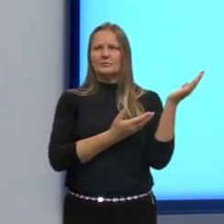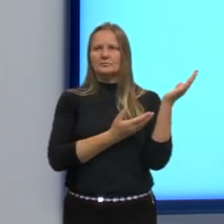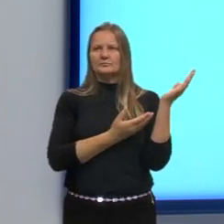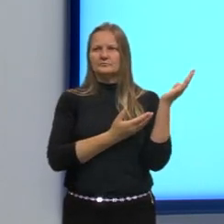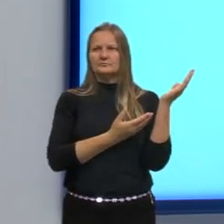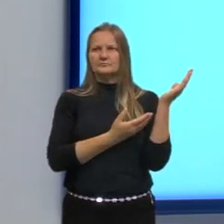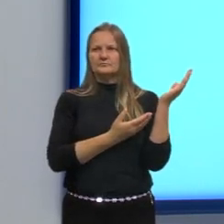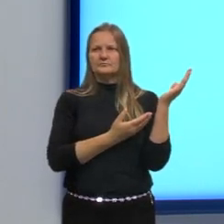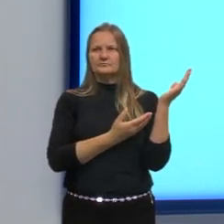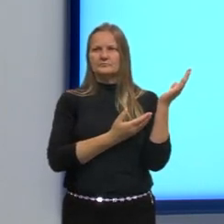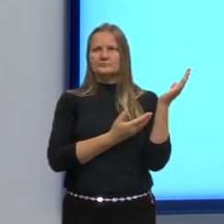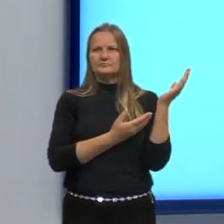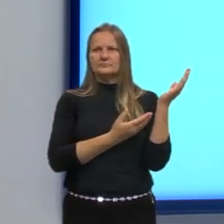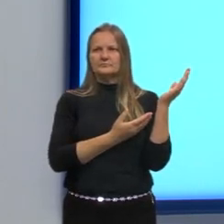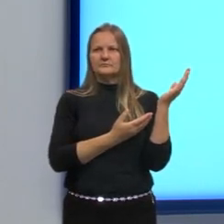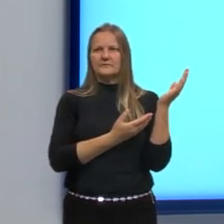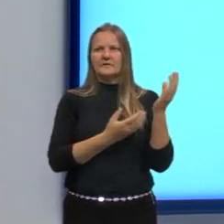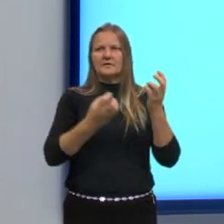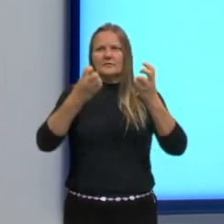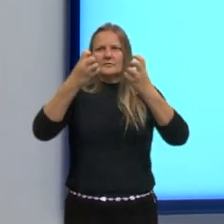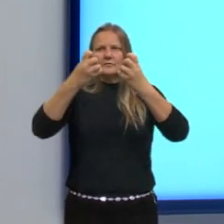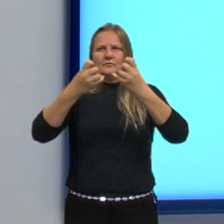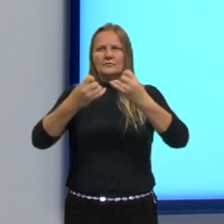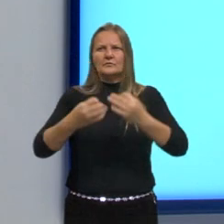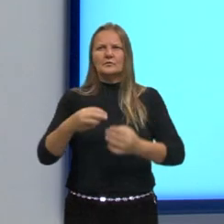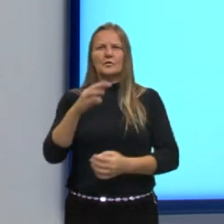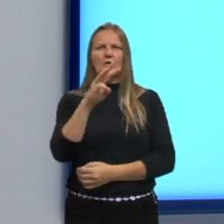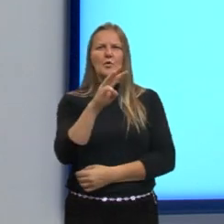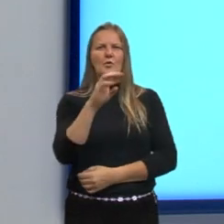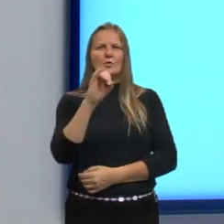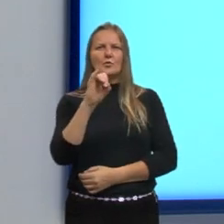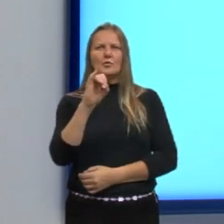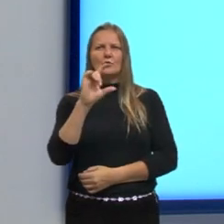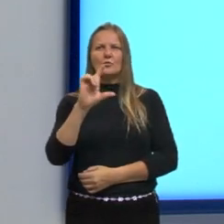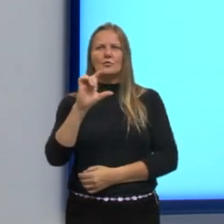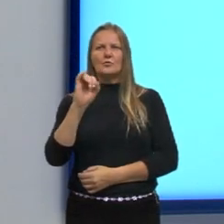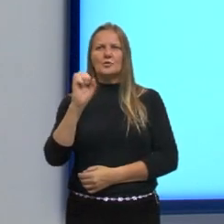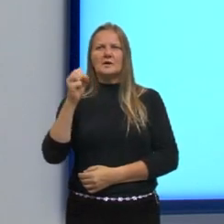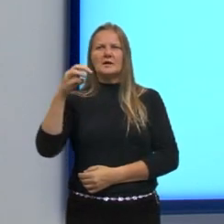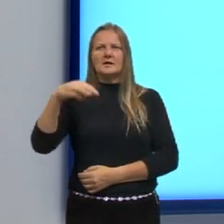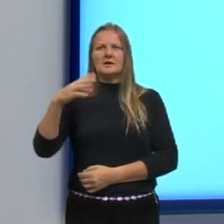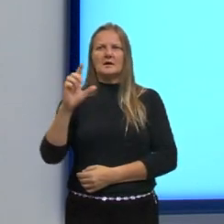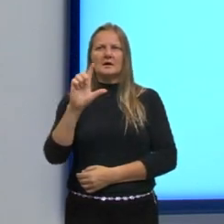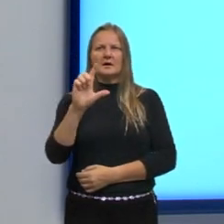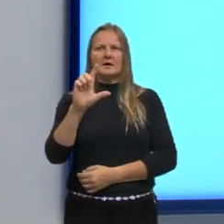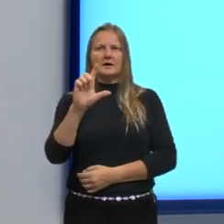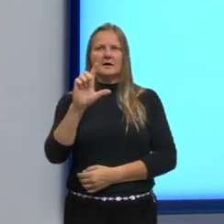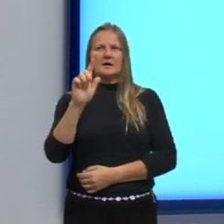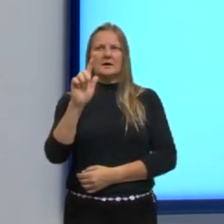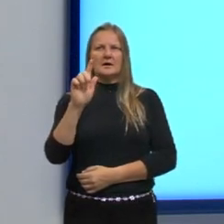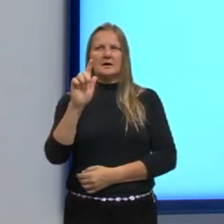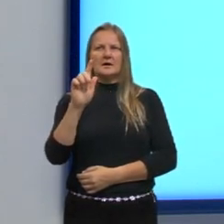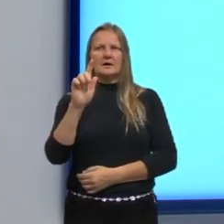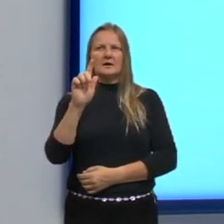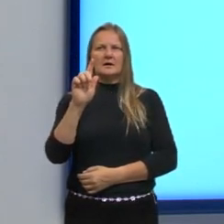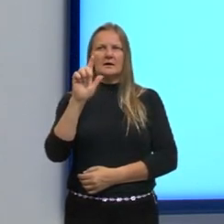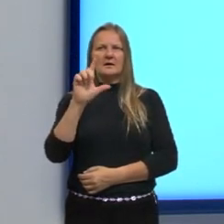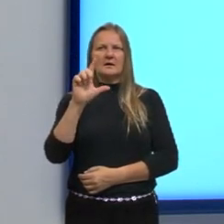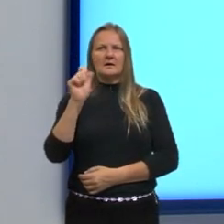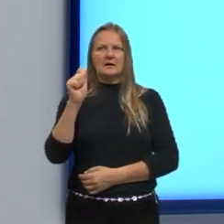nos explica de uma maneira bastante didática como o nosso cérebro aprende